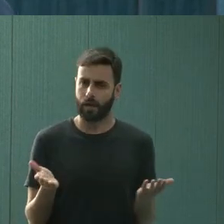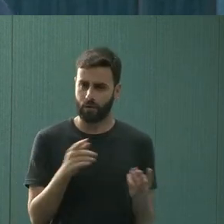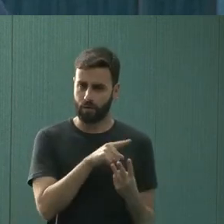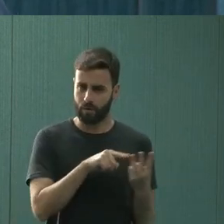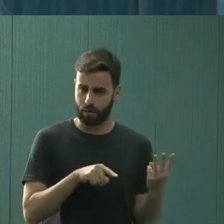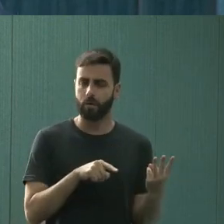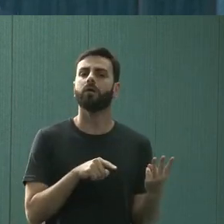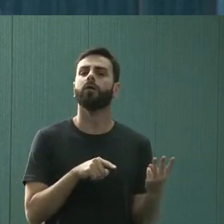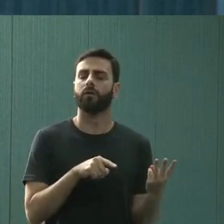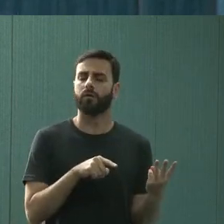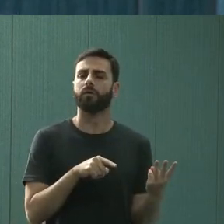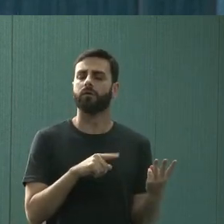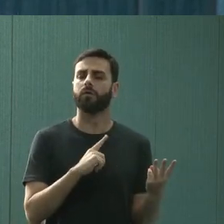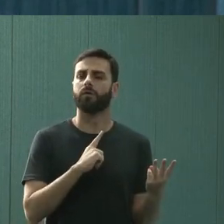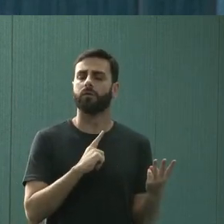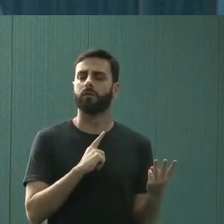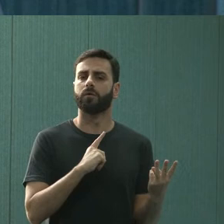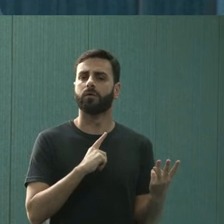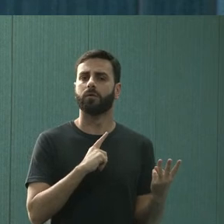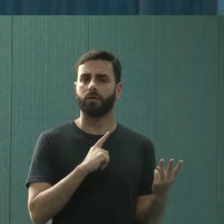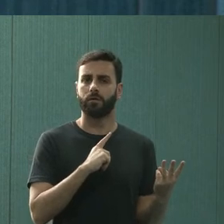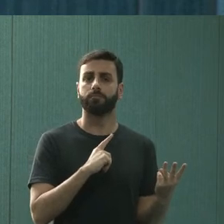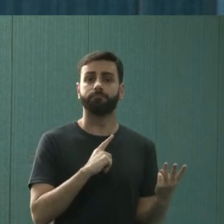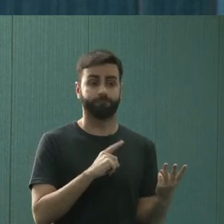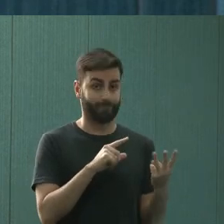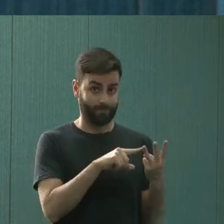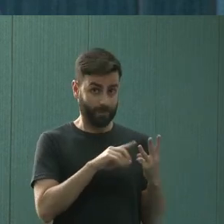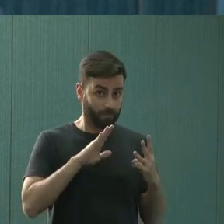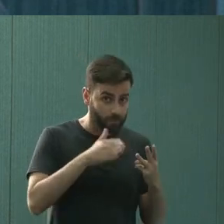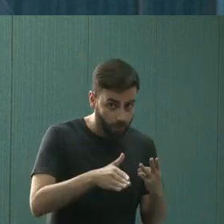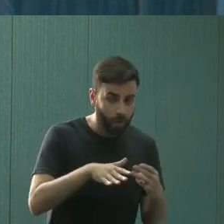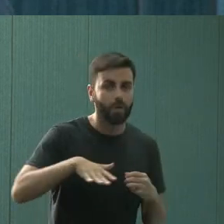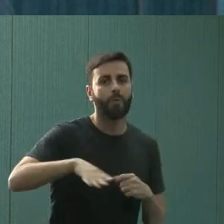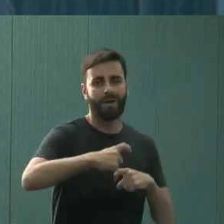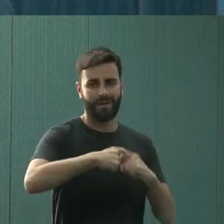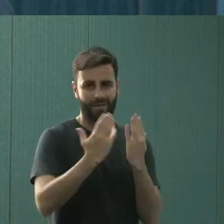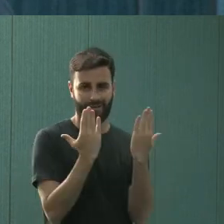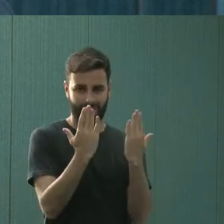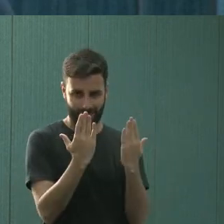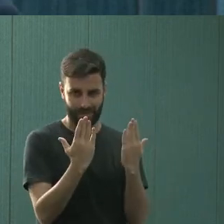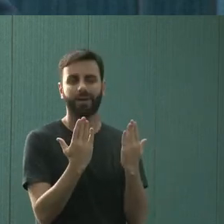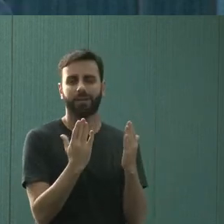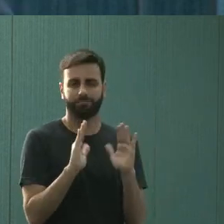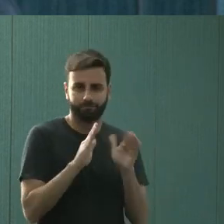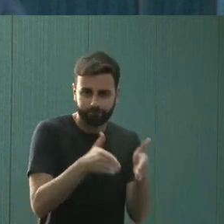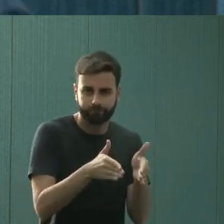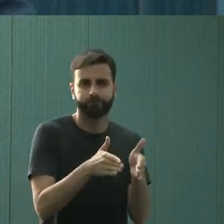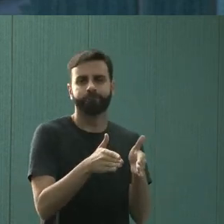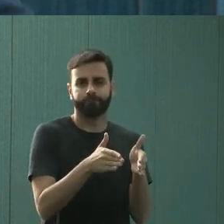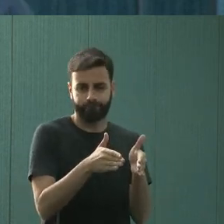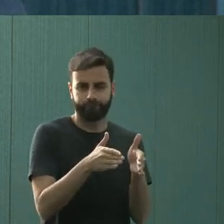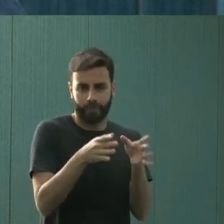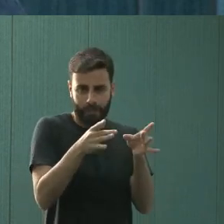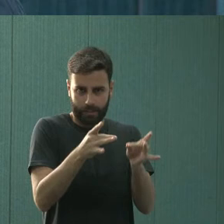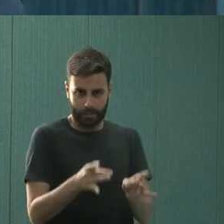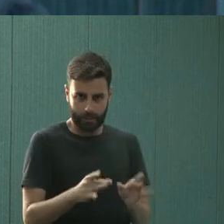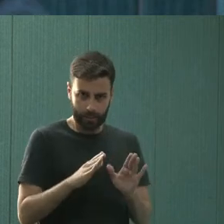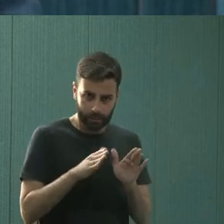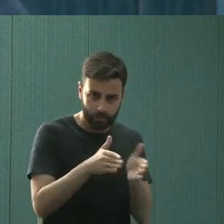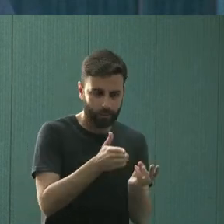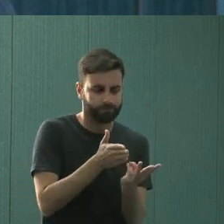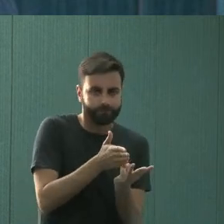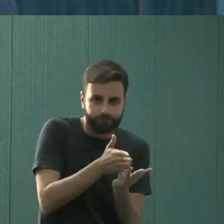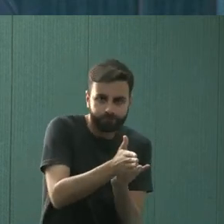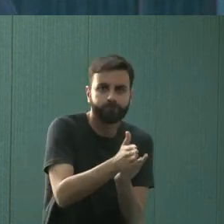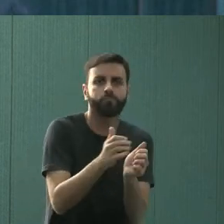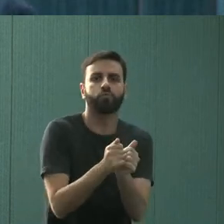junto com a psiquiatria. Então, os estagiários da medicina vão fazer atendimentos em